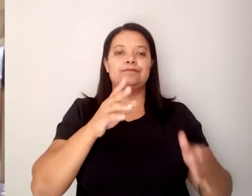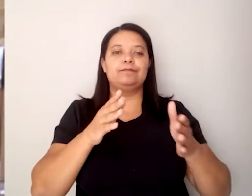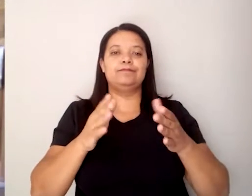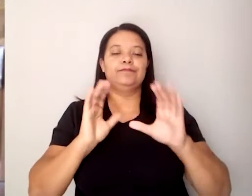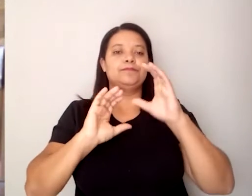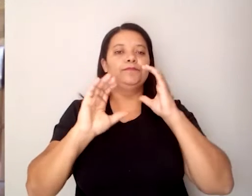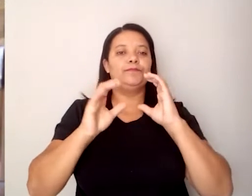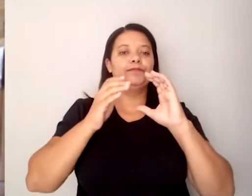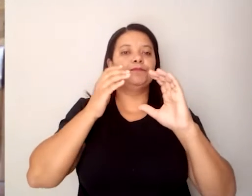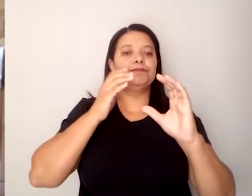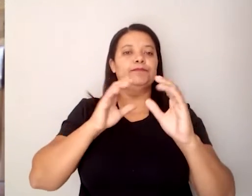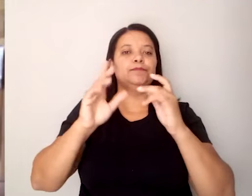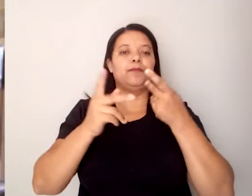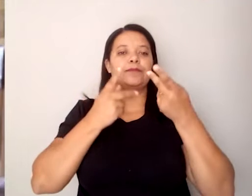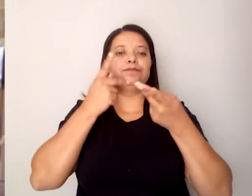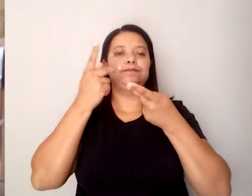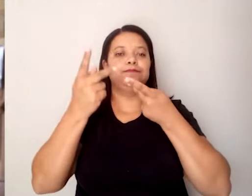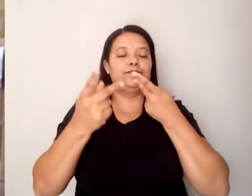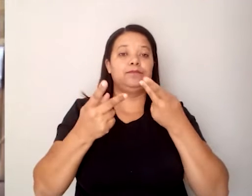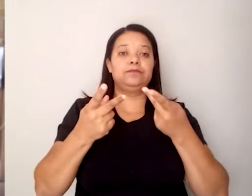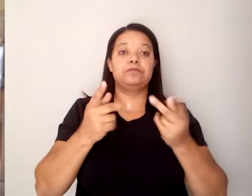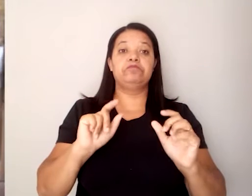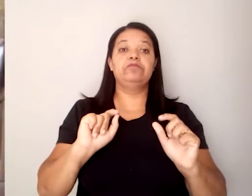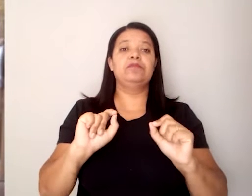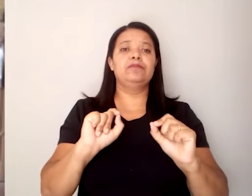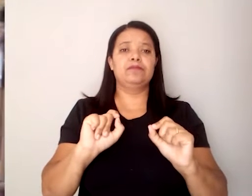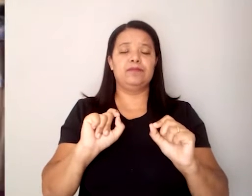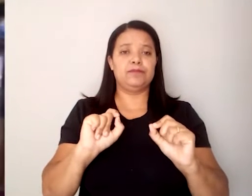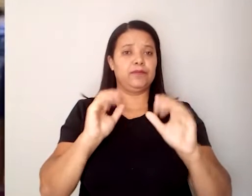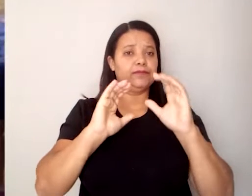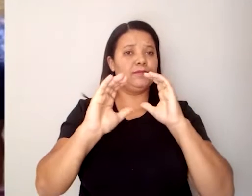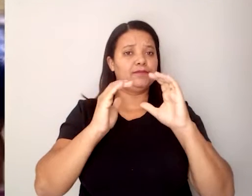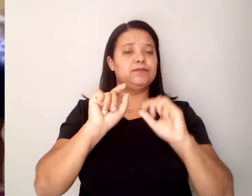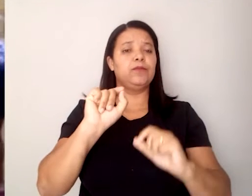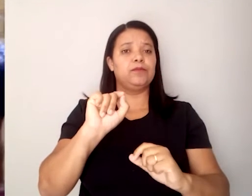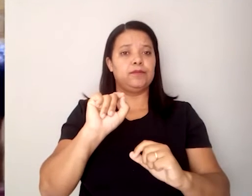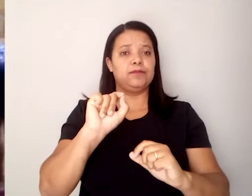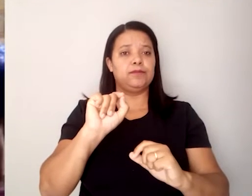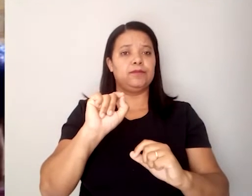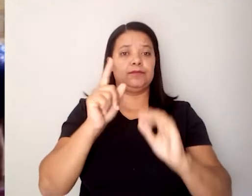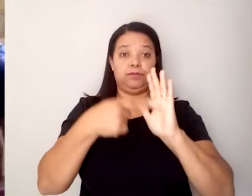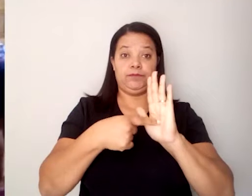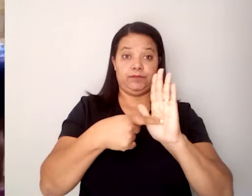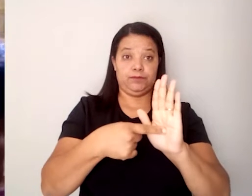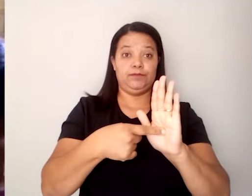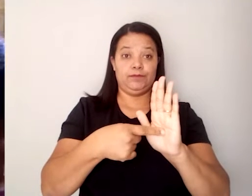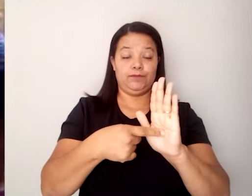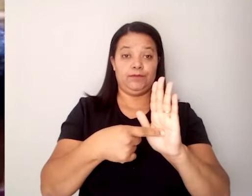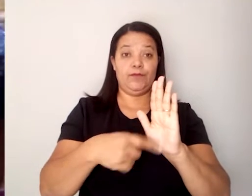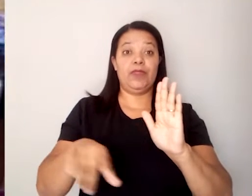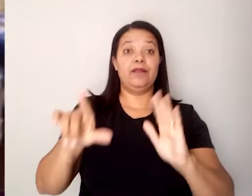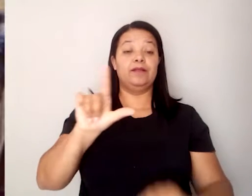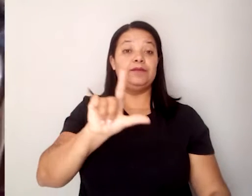cantos... Por que esses cantos representam a manifestação